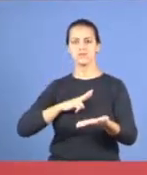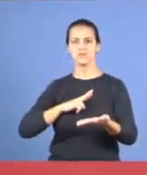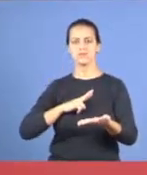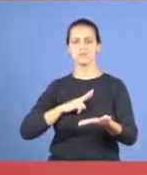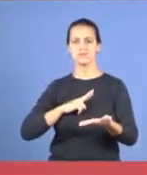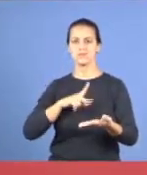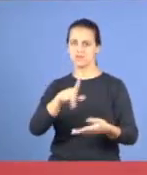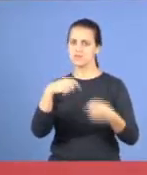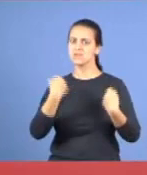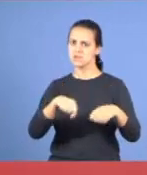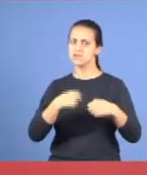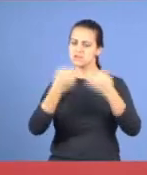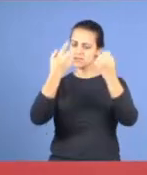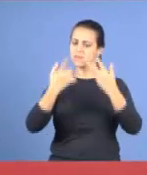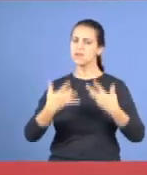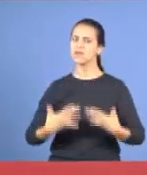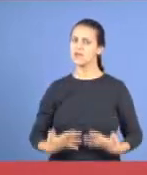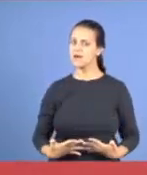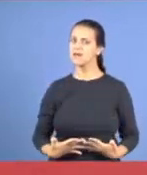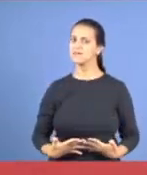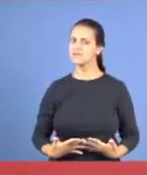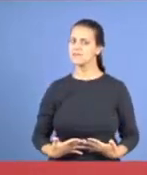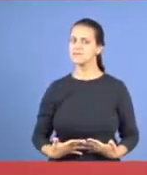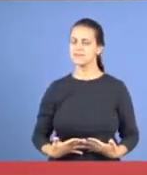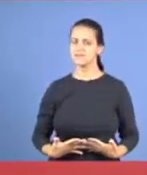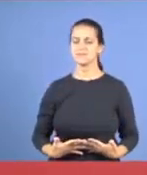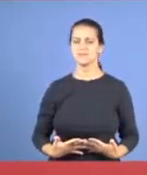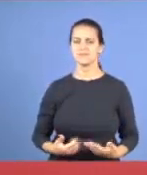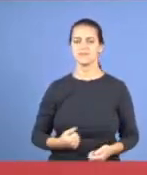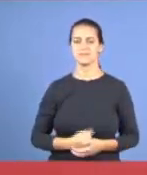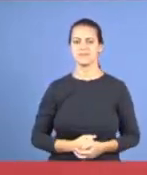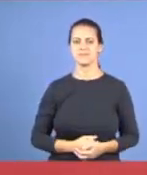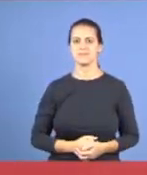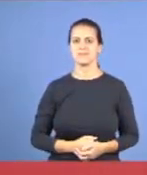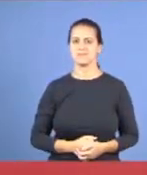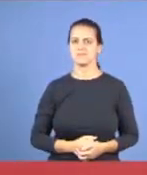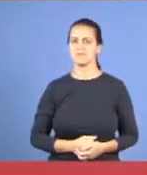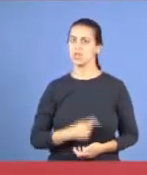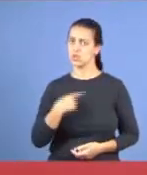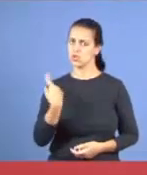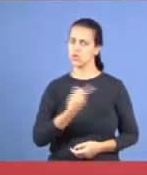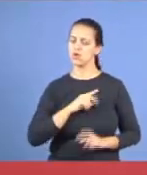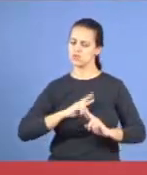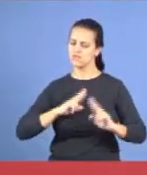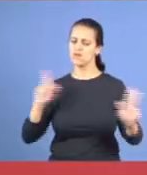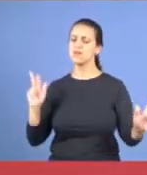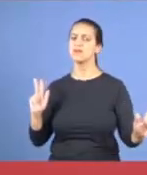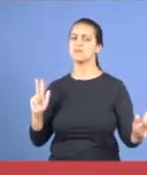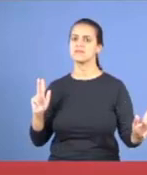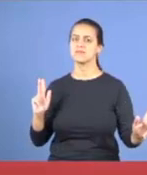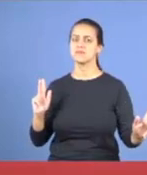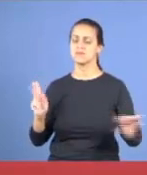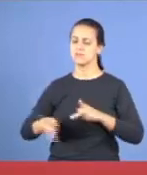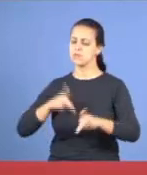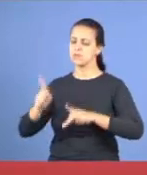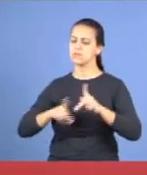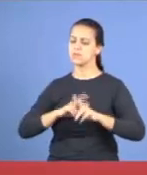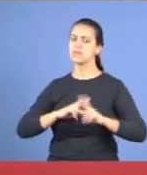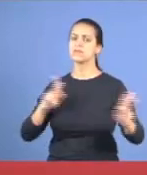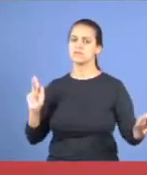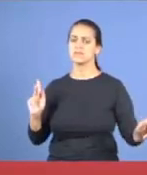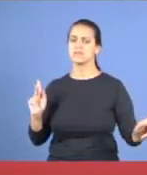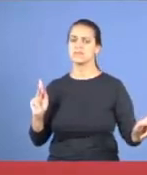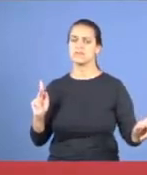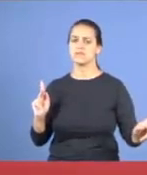tem que estar em condições, de explicar aquilo, que você está dizendo, meus irmãos, somos sal da terra, e luz do mundo, nós queremos, muitas